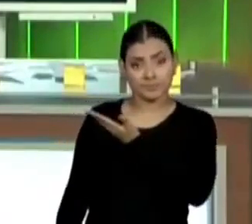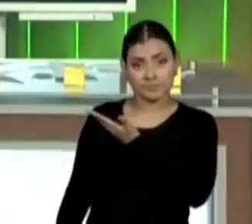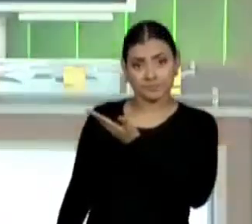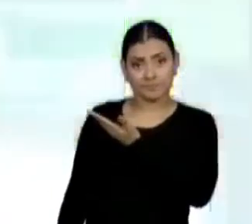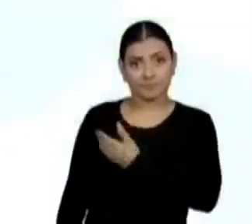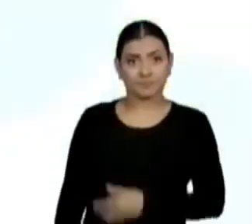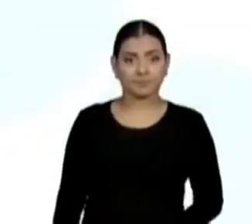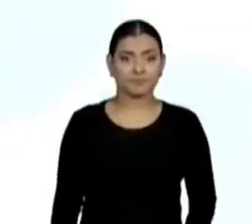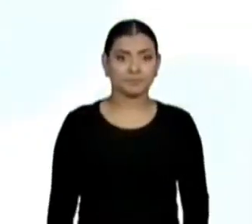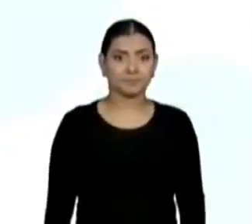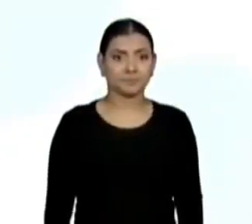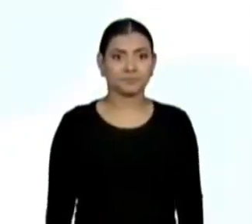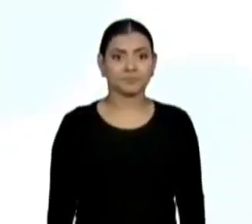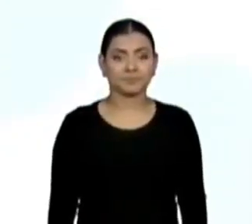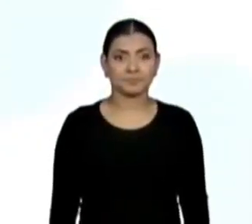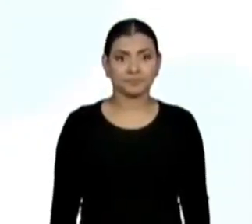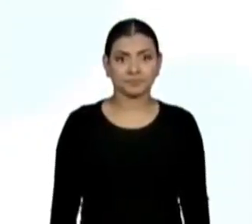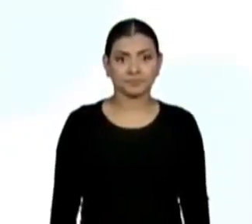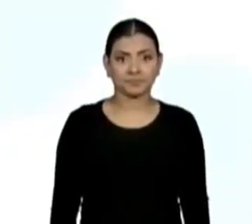Vou, então,